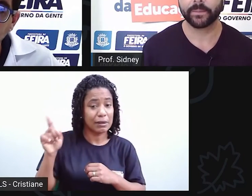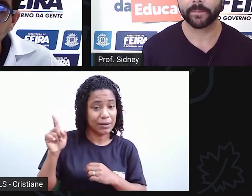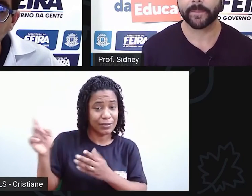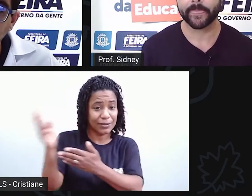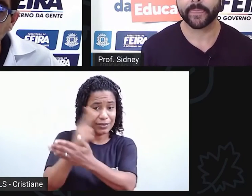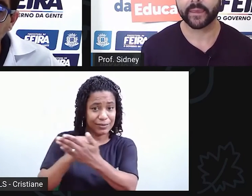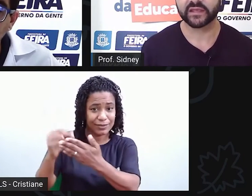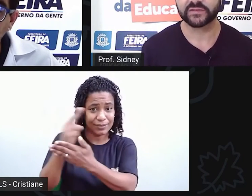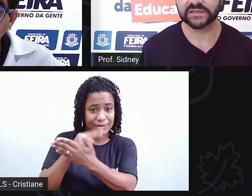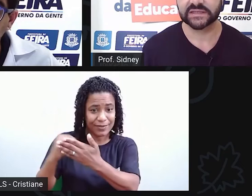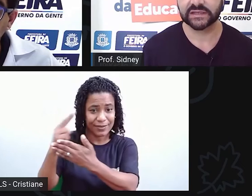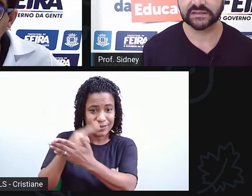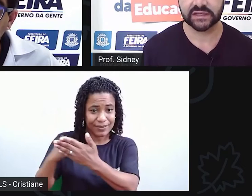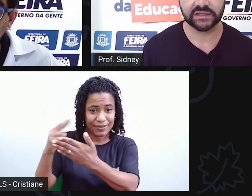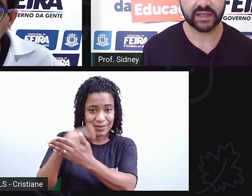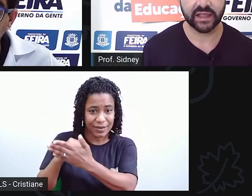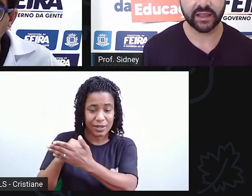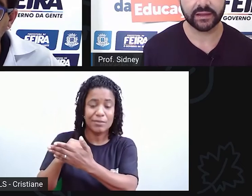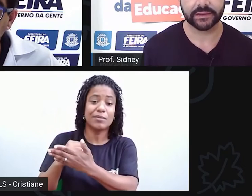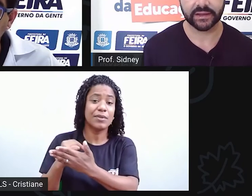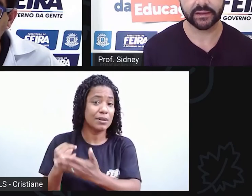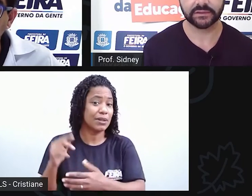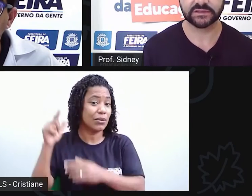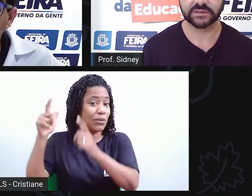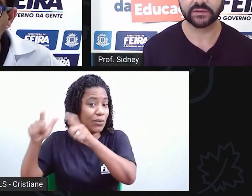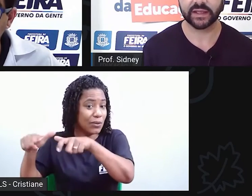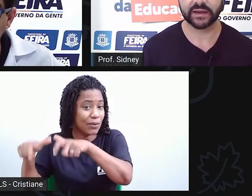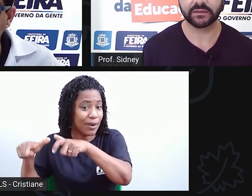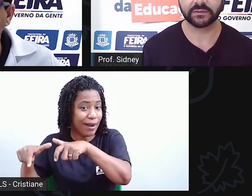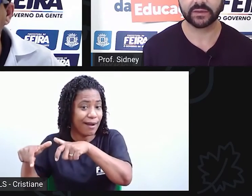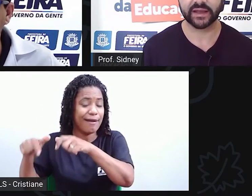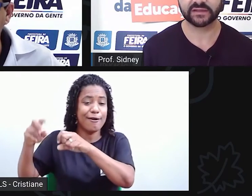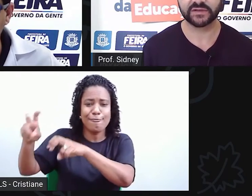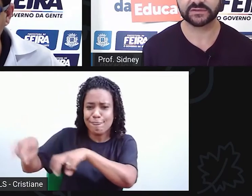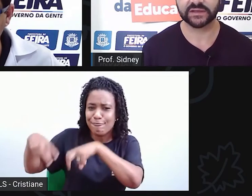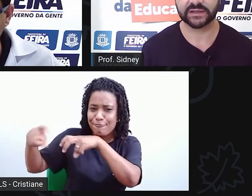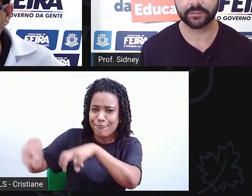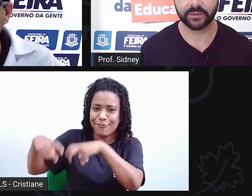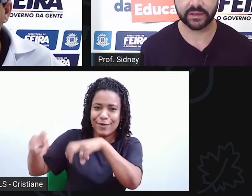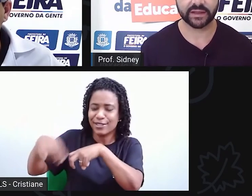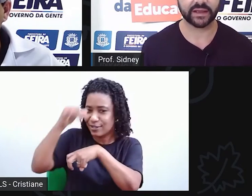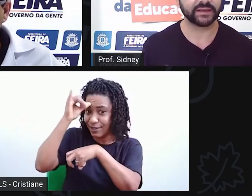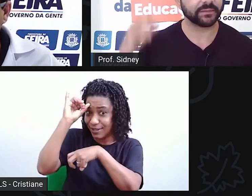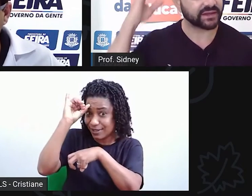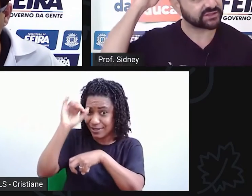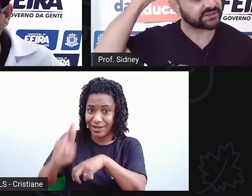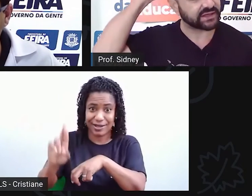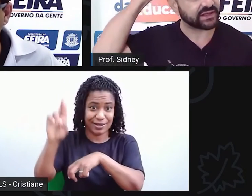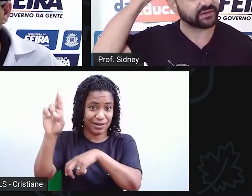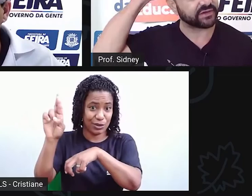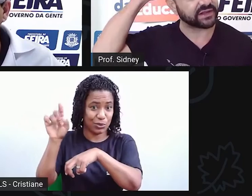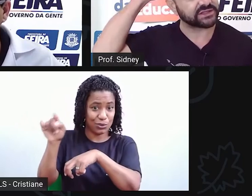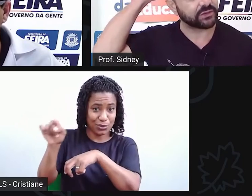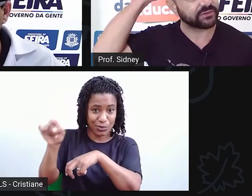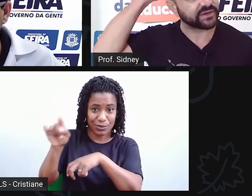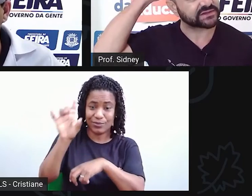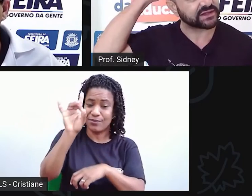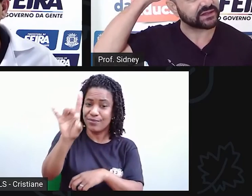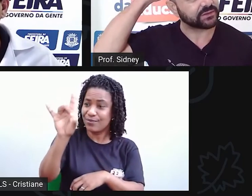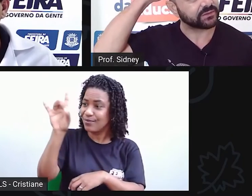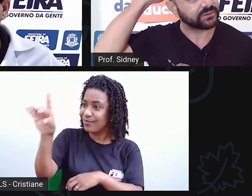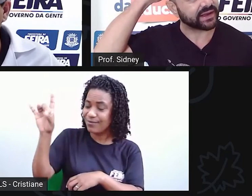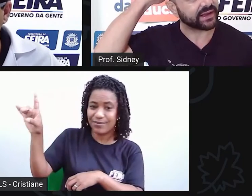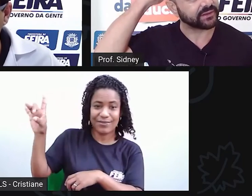fazendas que ele tem, né? Diziam que era lugar às fazendas, porque cada imagem seria referente a uma